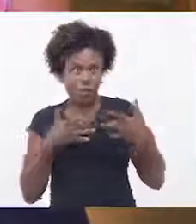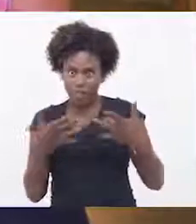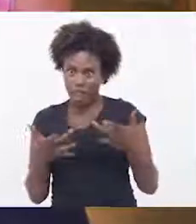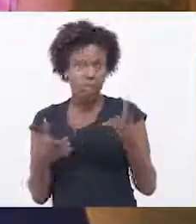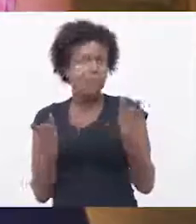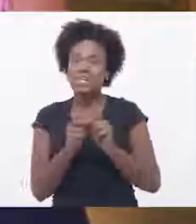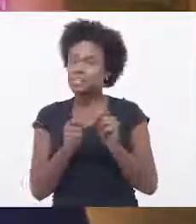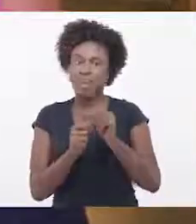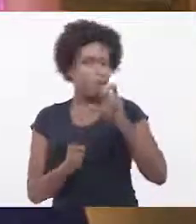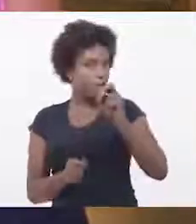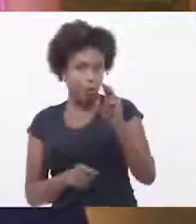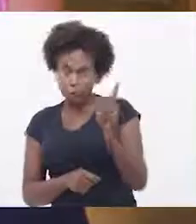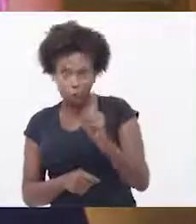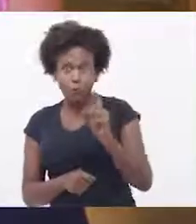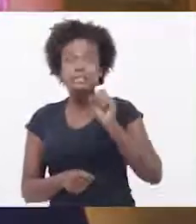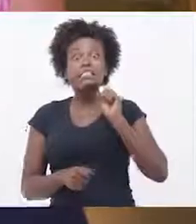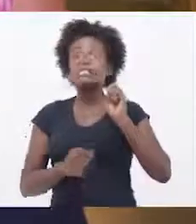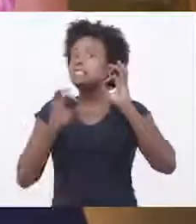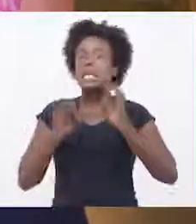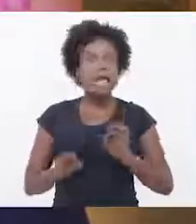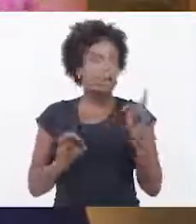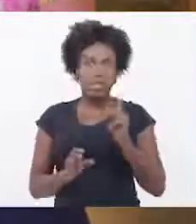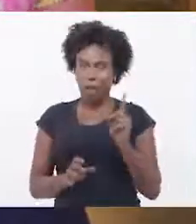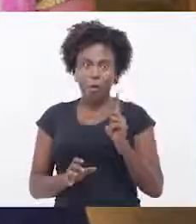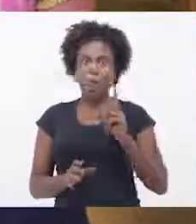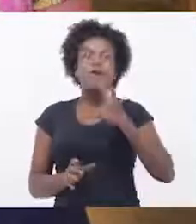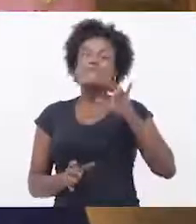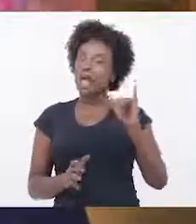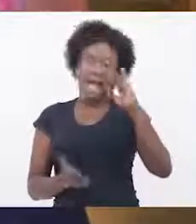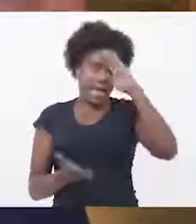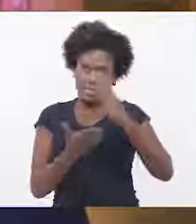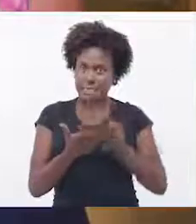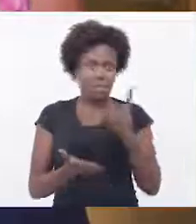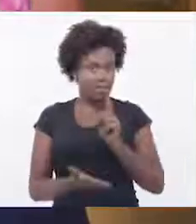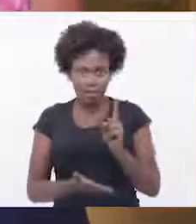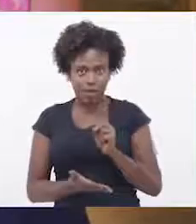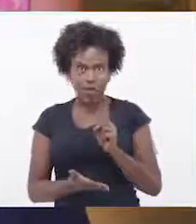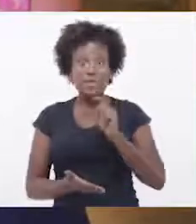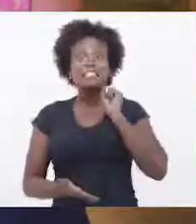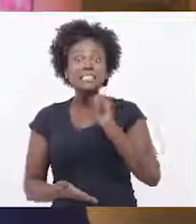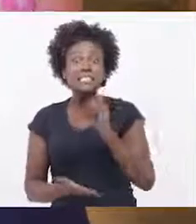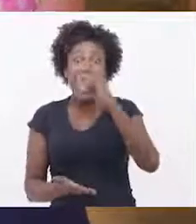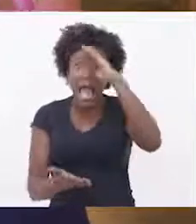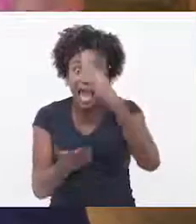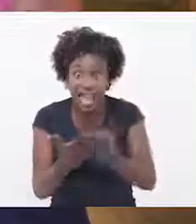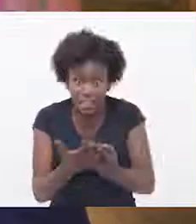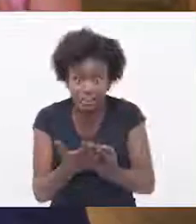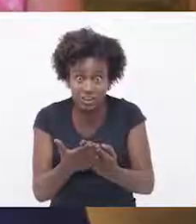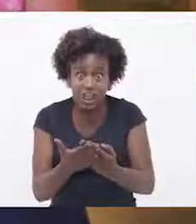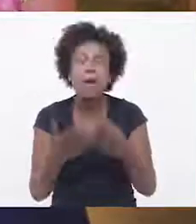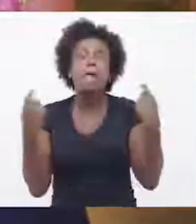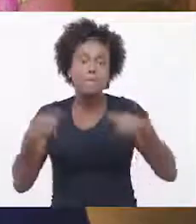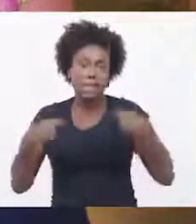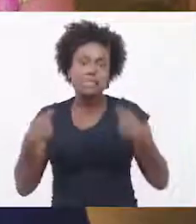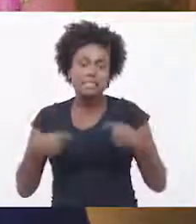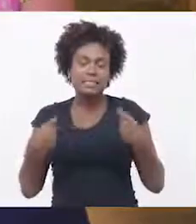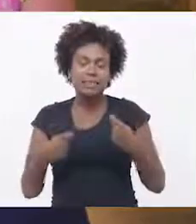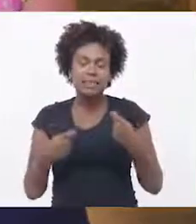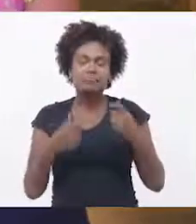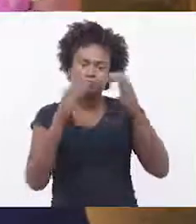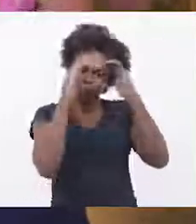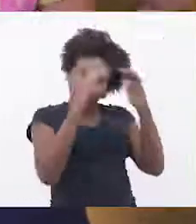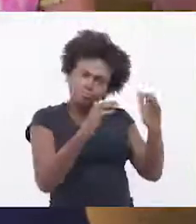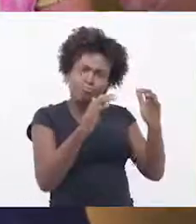não vai dar certo e eu vou continuar não acreditando no voluntariado. Então, uma vez que você está acreditando no voluntariado, você precisa se comprometer com esse